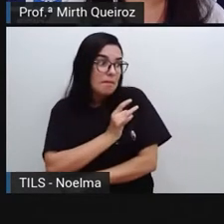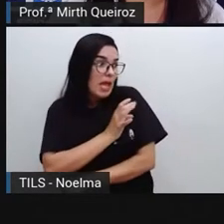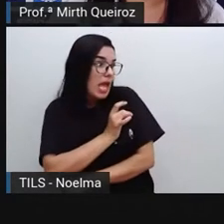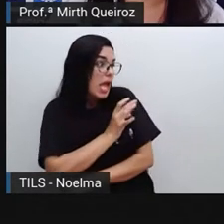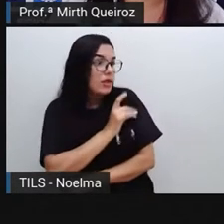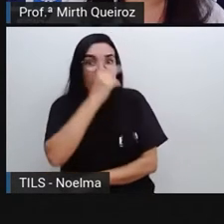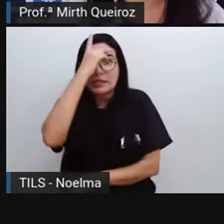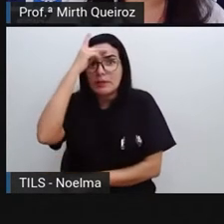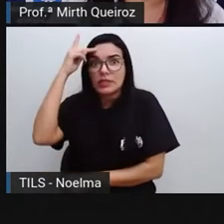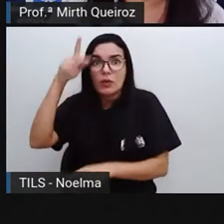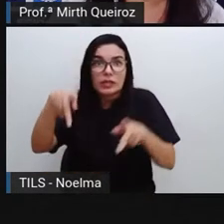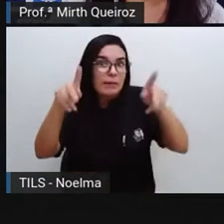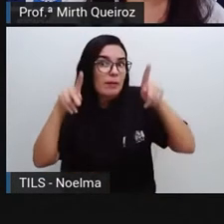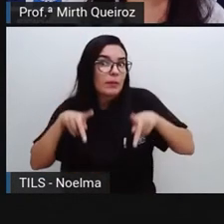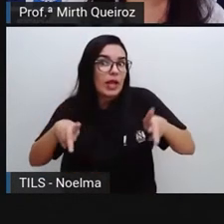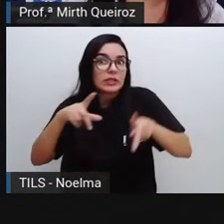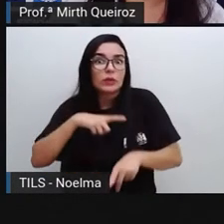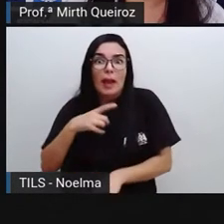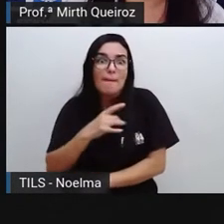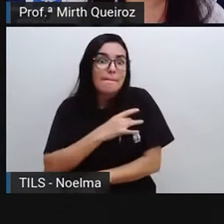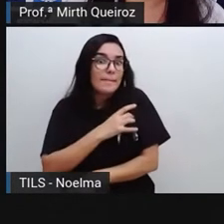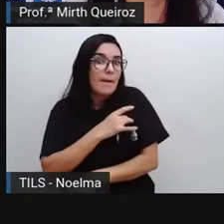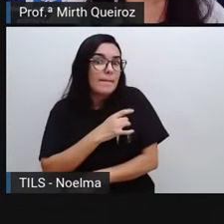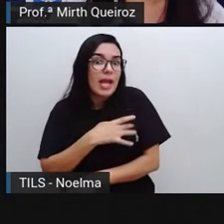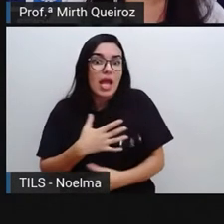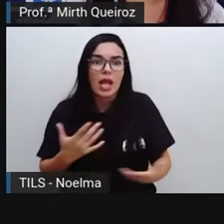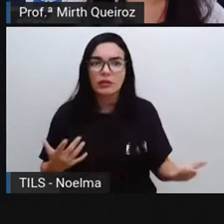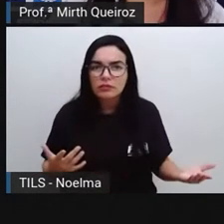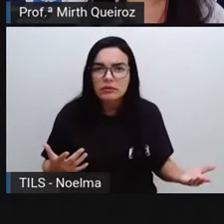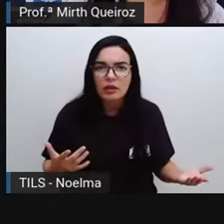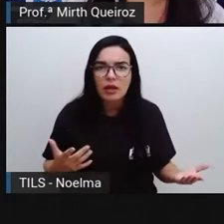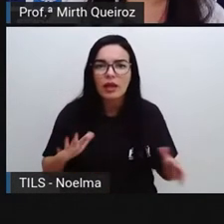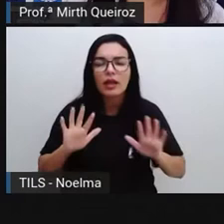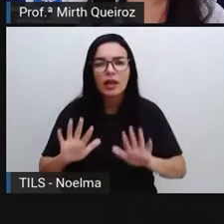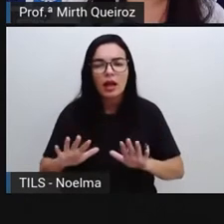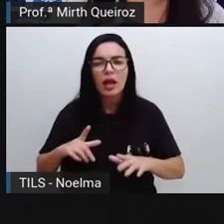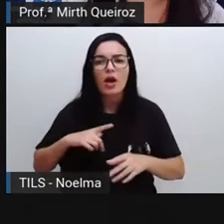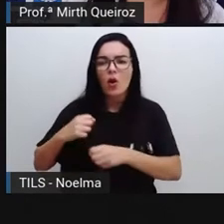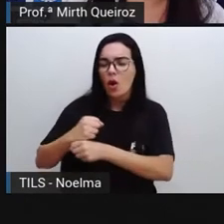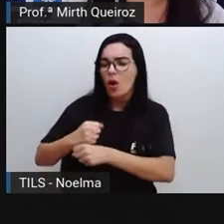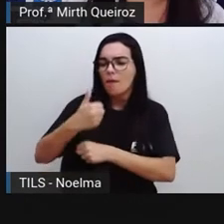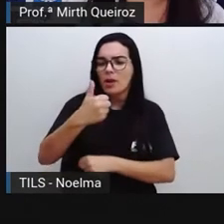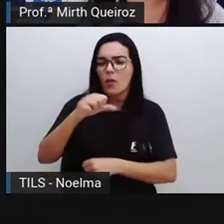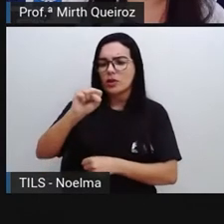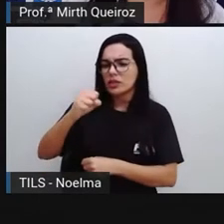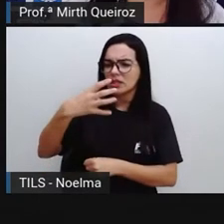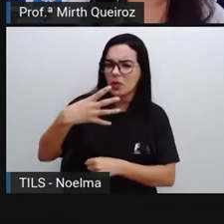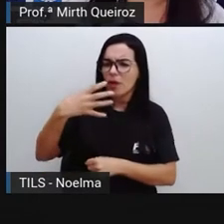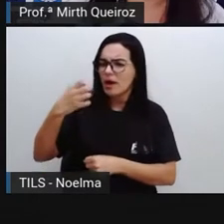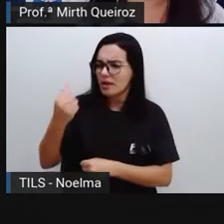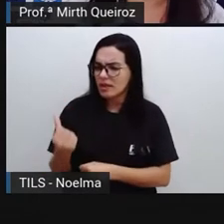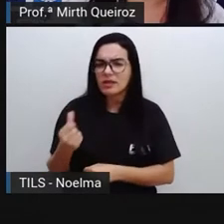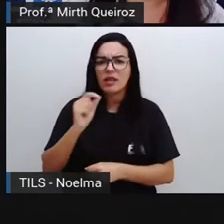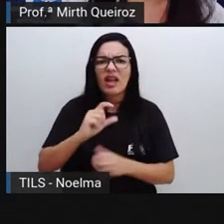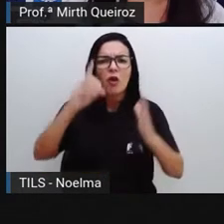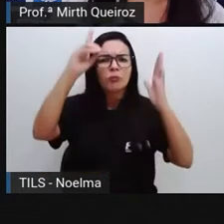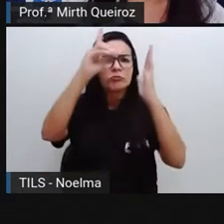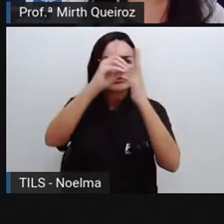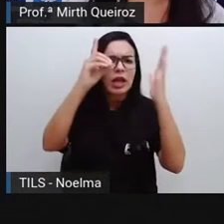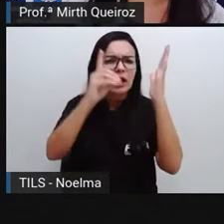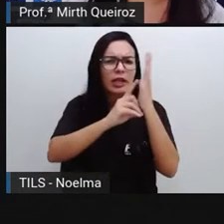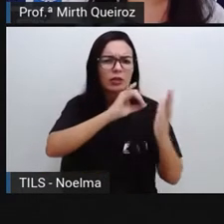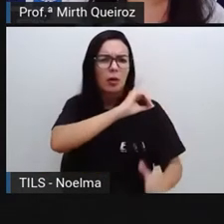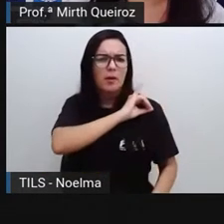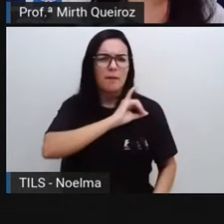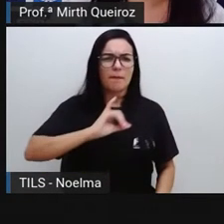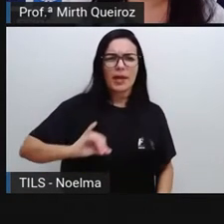certa fobia à vacinação, um medo à vacinação. E aí, lá em 1846, por meio de um decreto imperial, esse